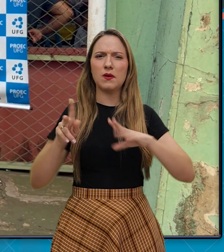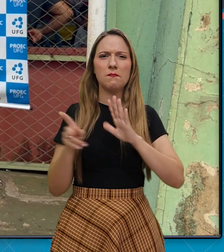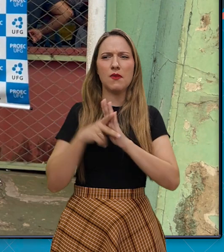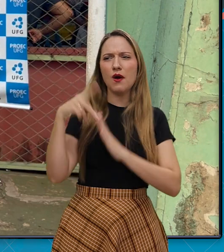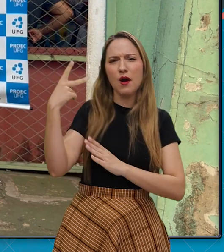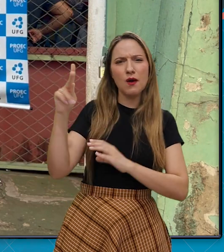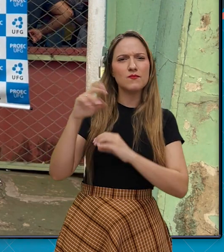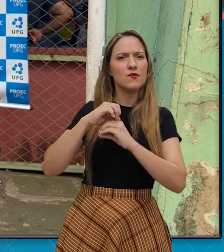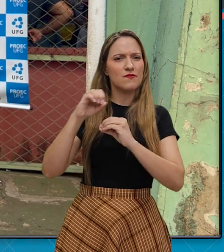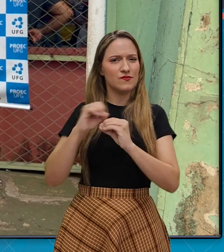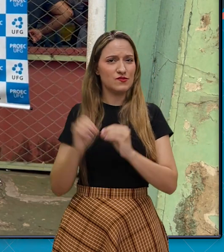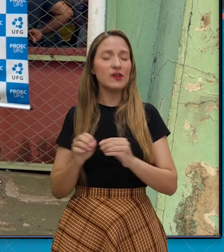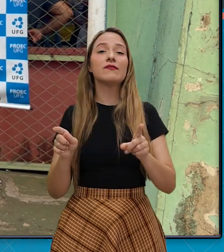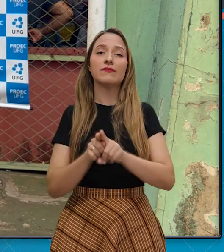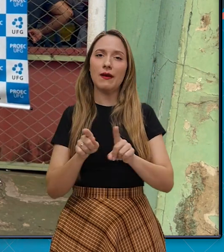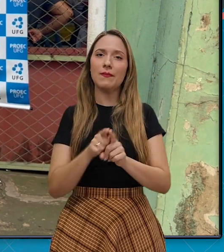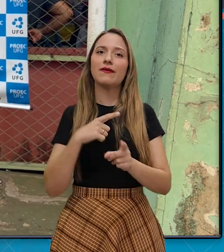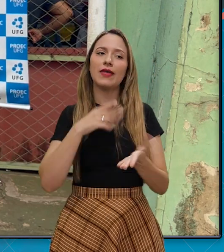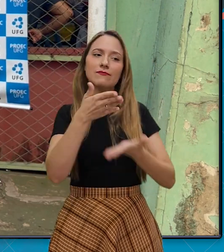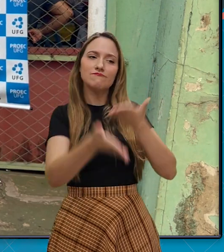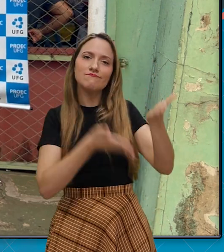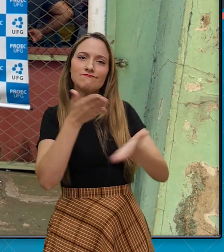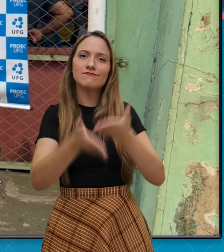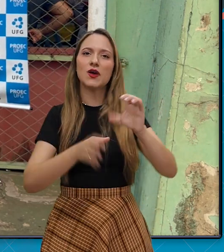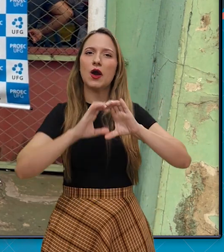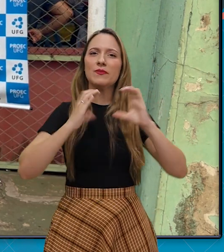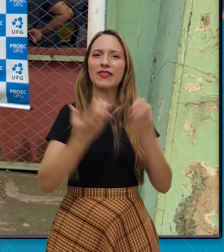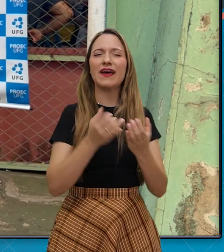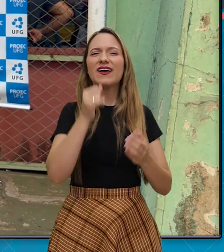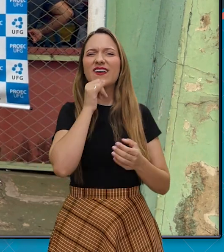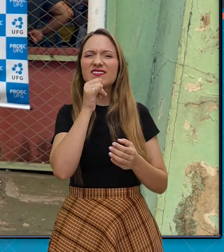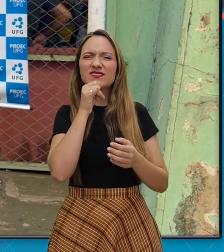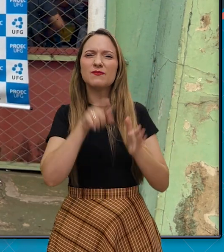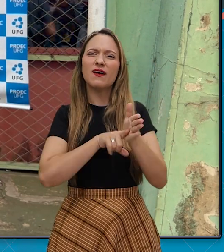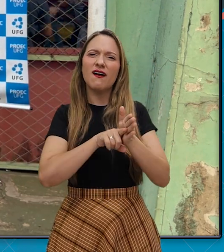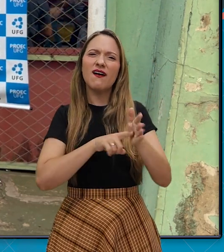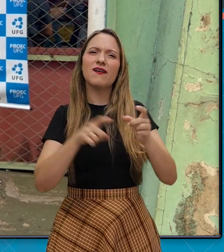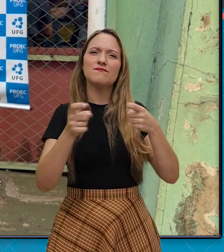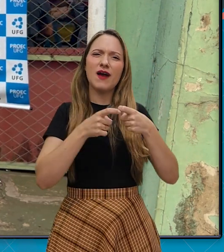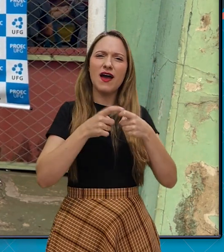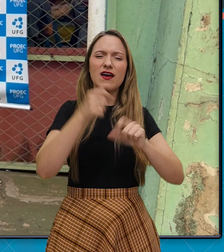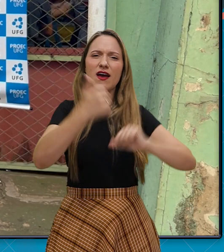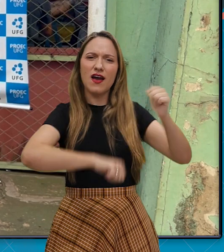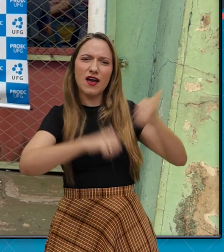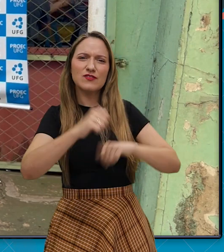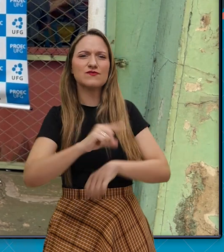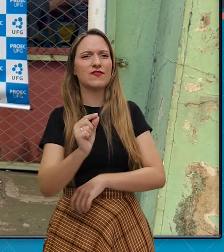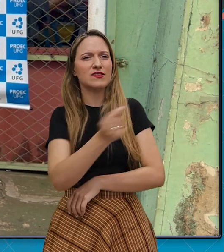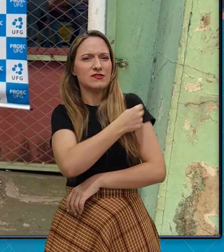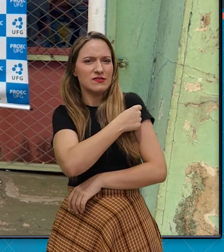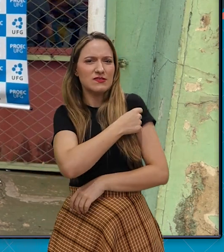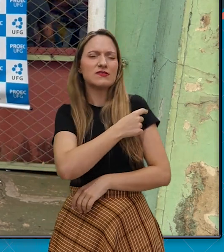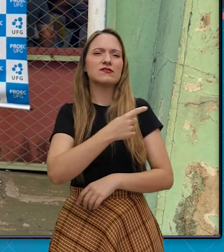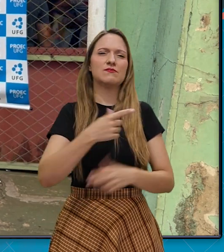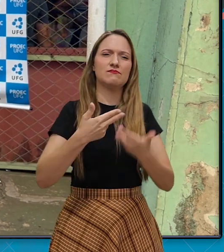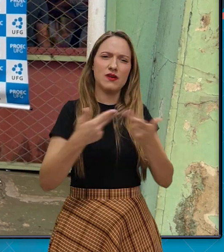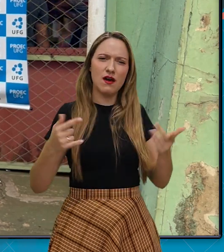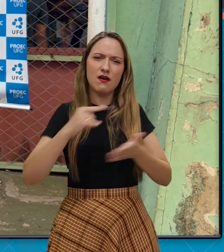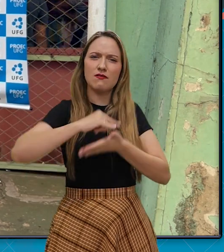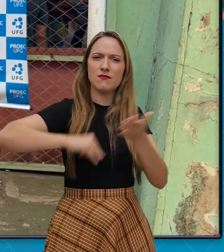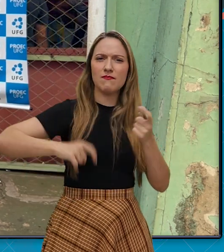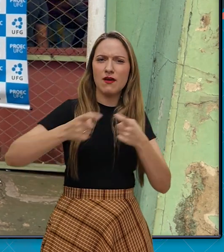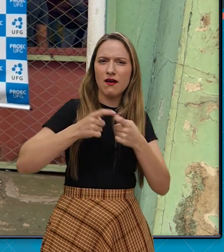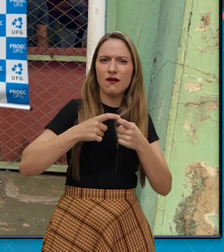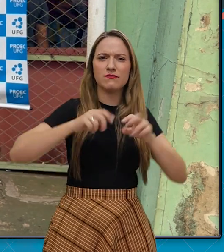oferece e também atendimento para a comunidade com exames, com vacinas, com testes. Então, assim, é um projeto